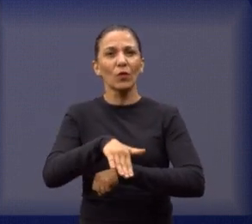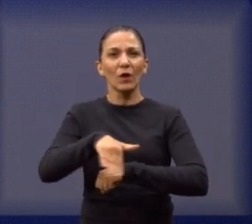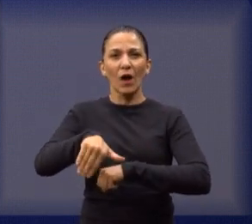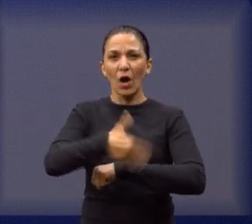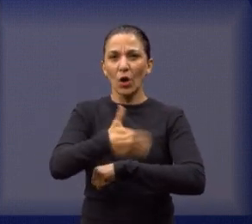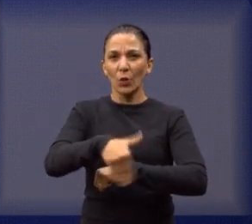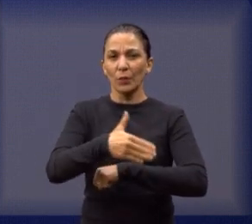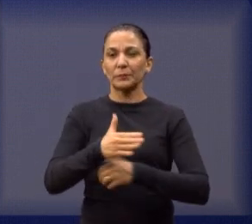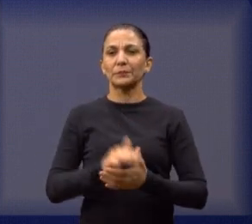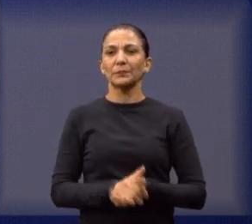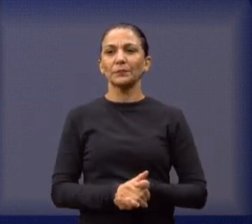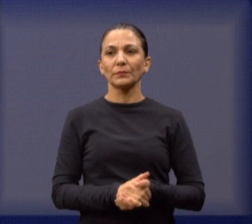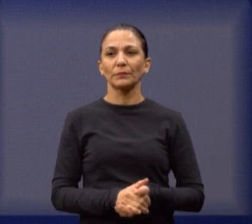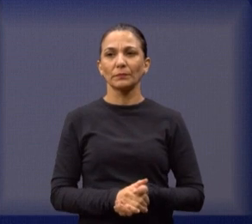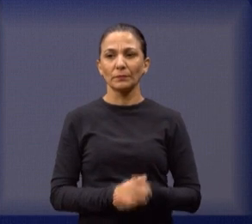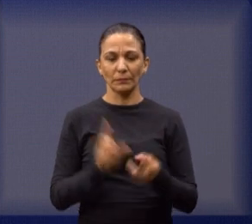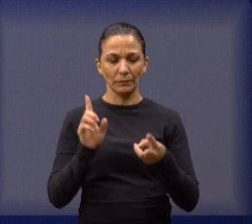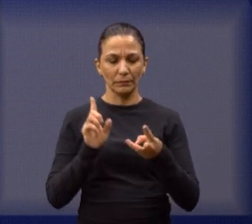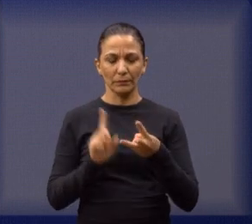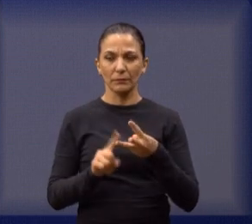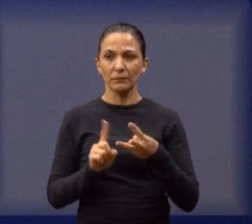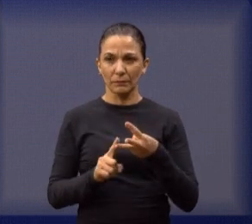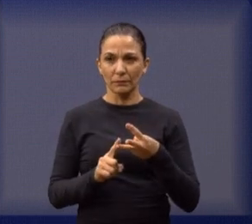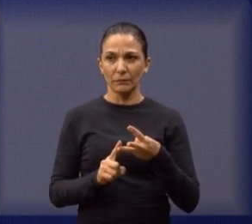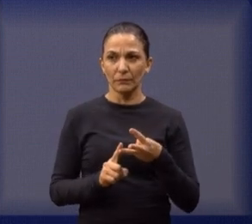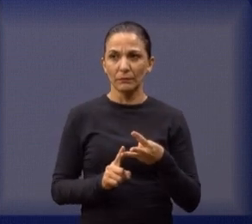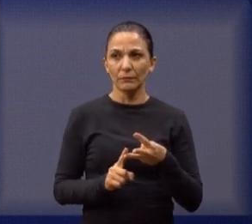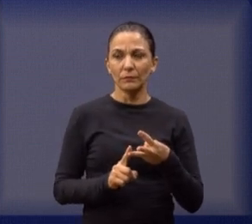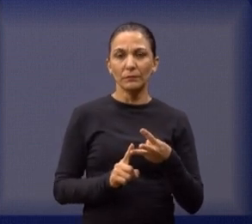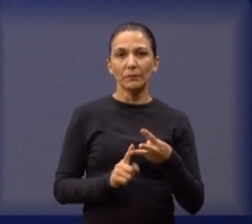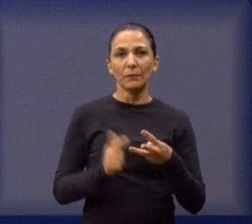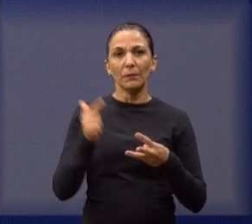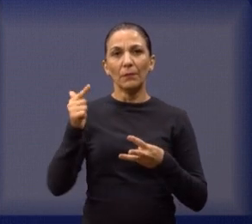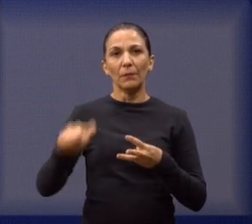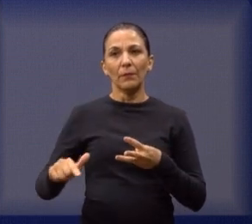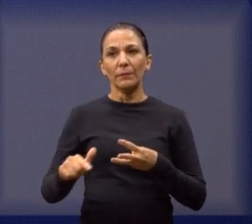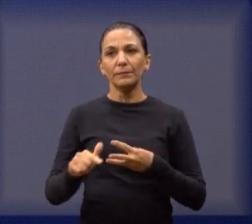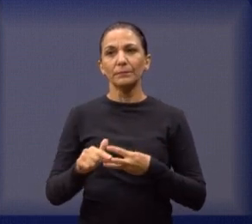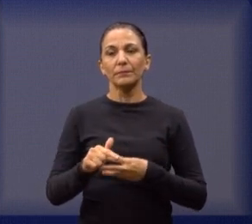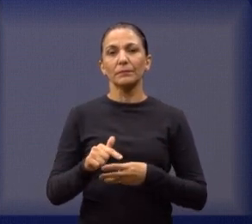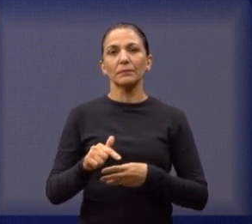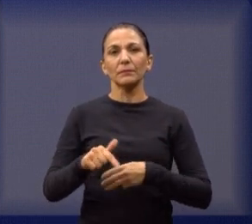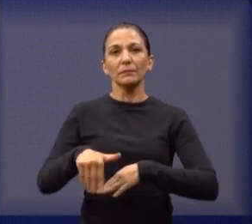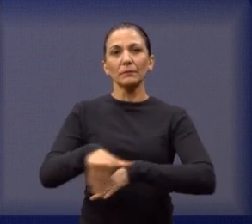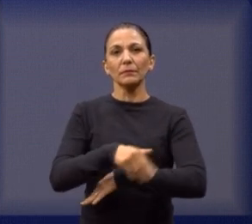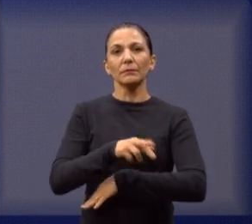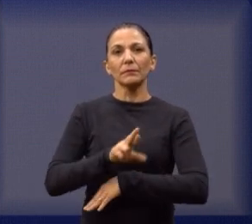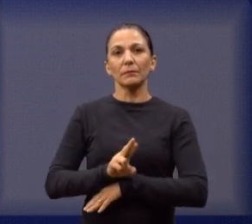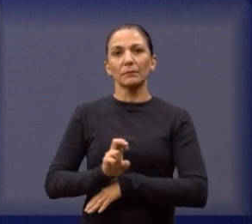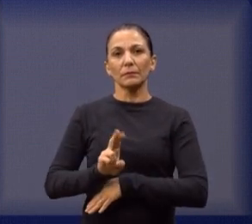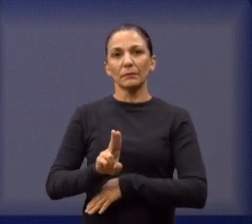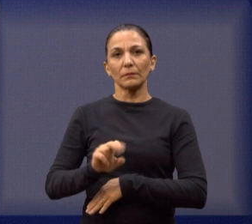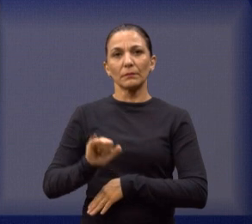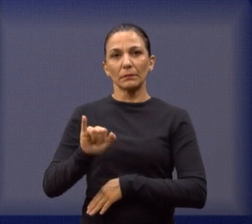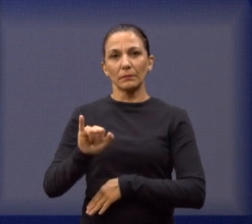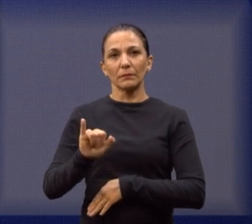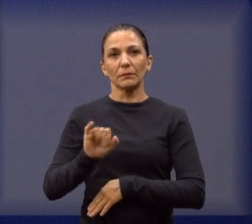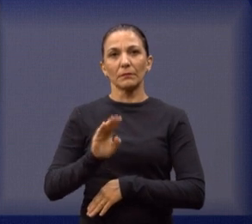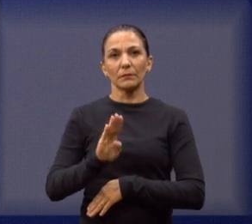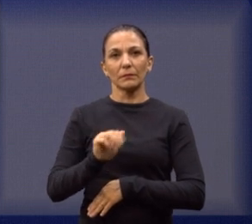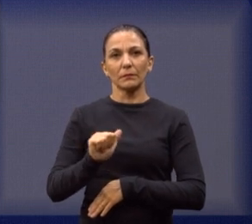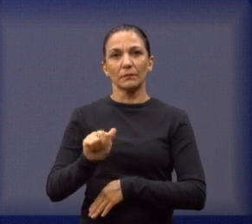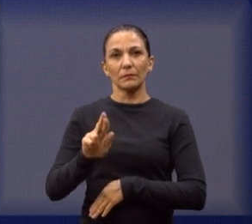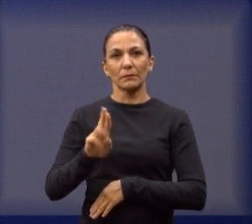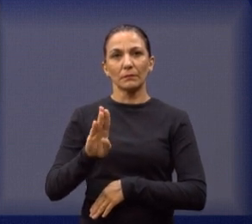e a outra também, na mesma, na Avenida Rua Ibarbosa, pode passar a Mari, ali do lado da Vila